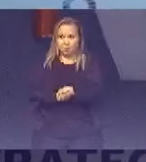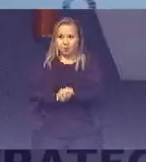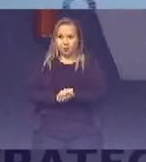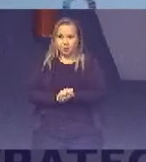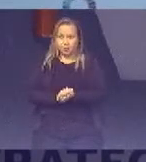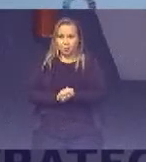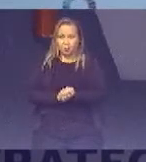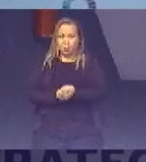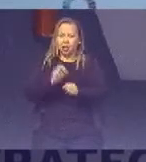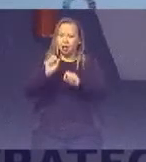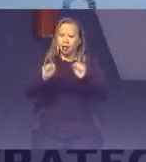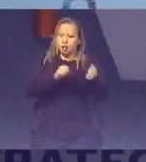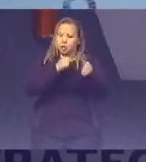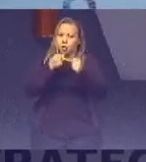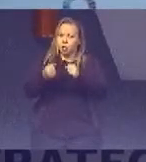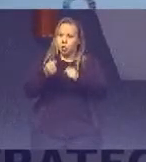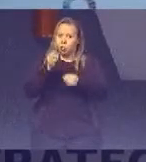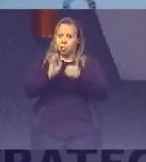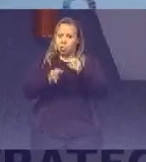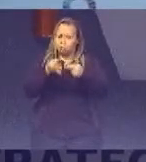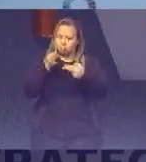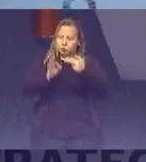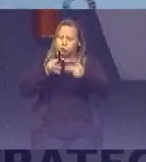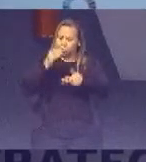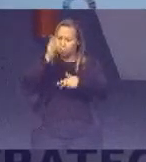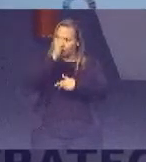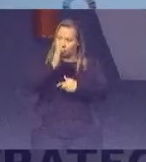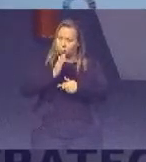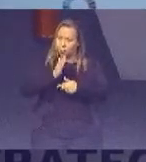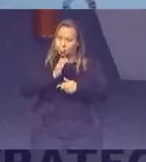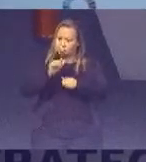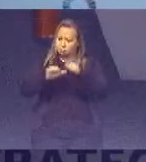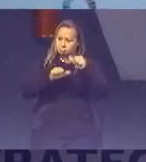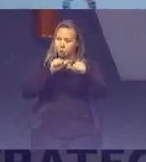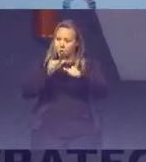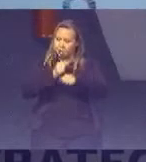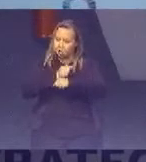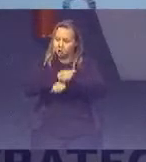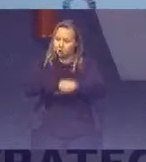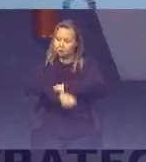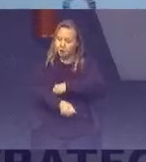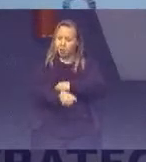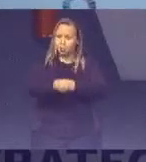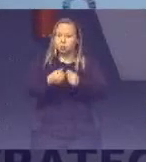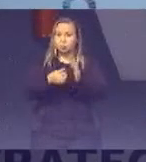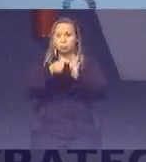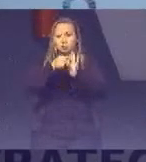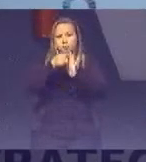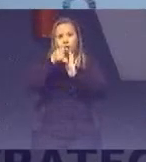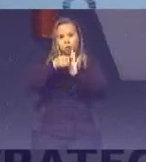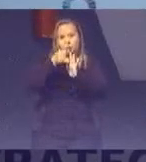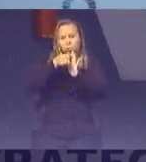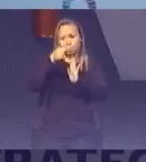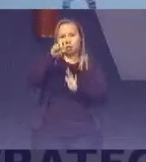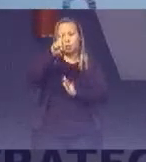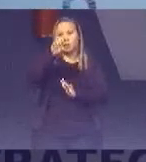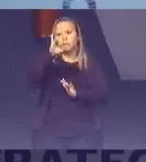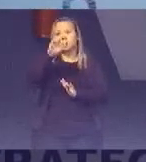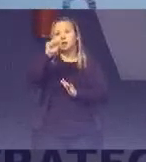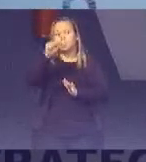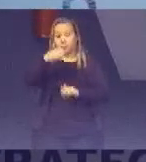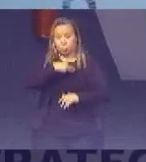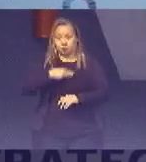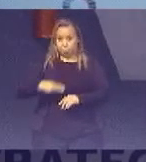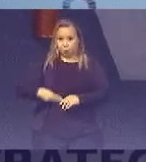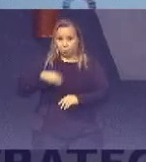Que o poder judiciário brasileiro Através de uma portaria Do ministro Dias Toffoli Criou um comitê